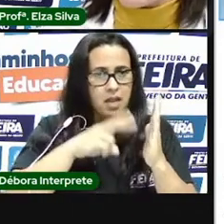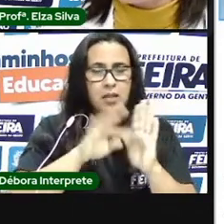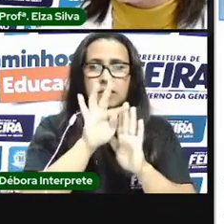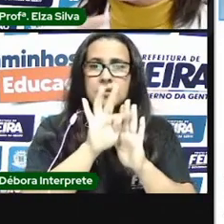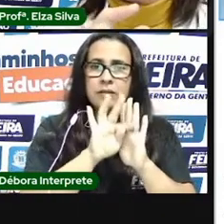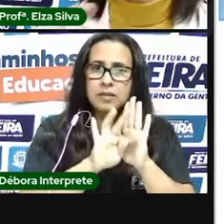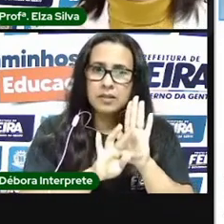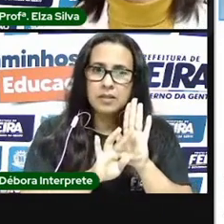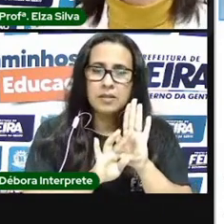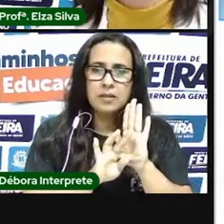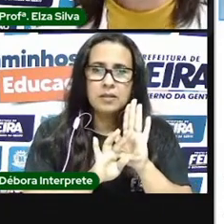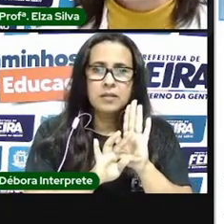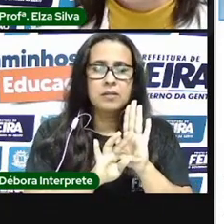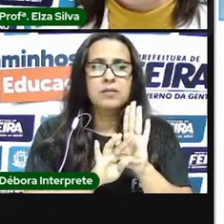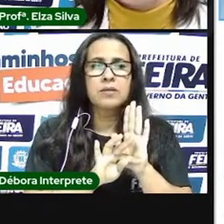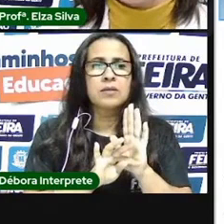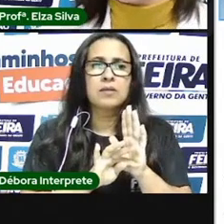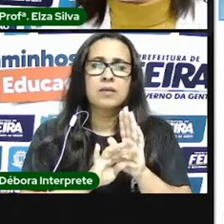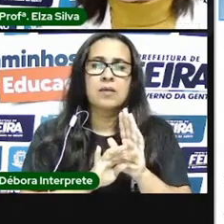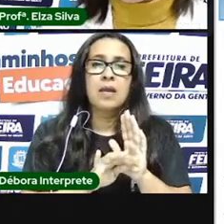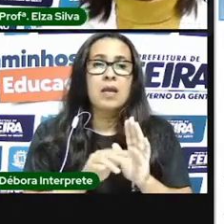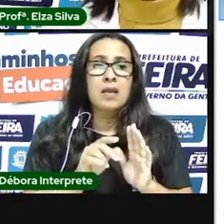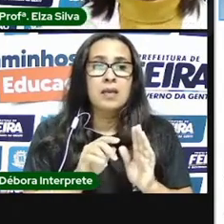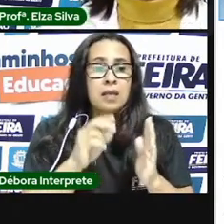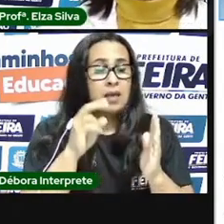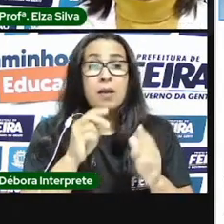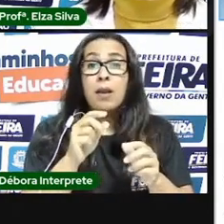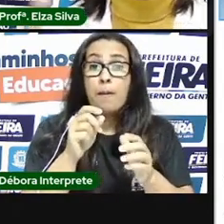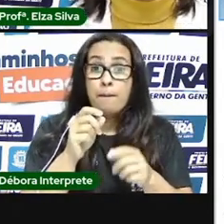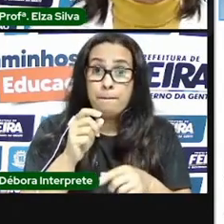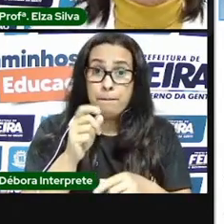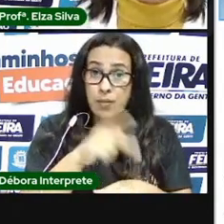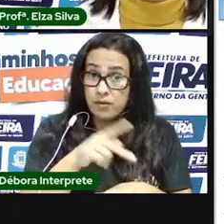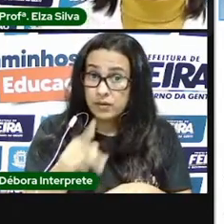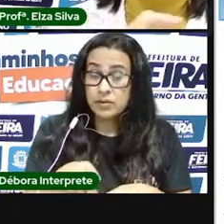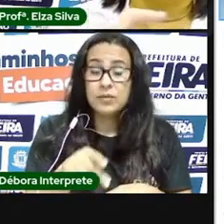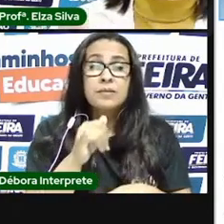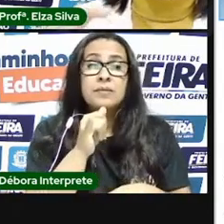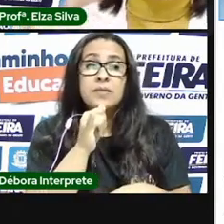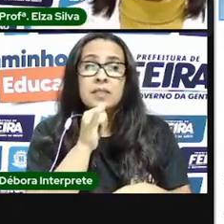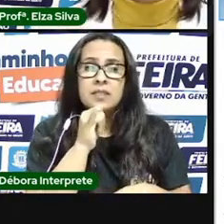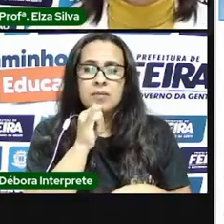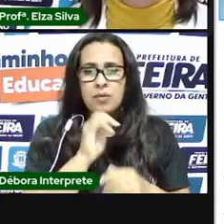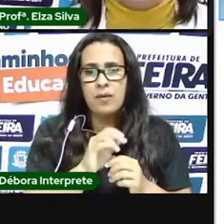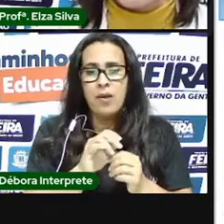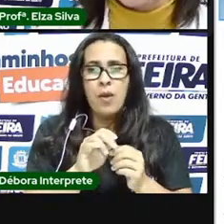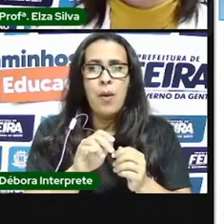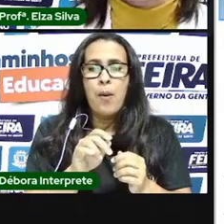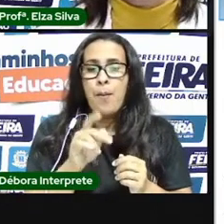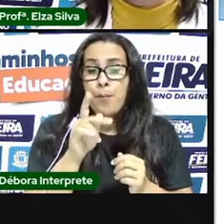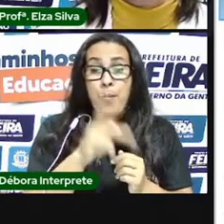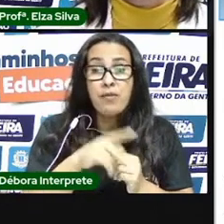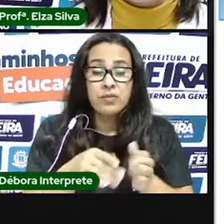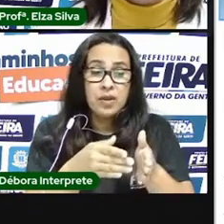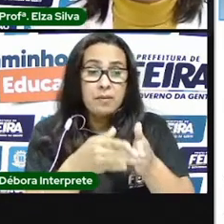enunciados são aqueles comandos que a Pro coloca. Por exemplo, identifique a palavra no texto.